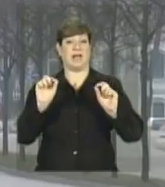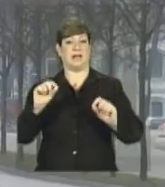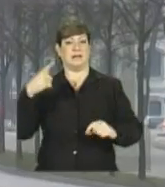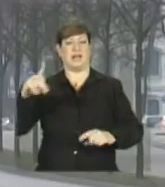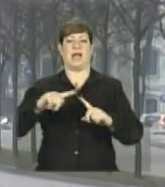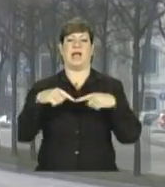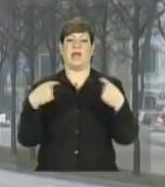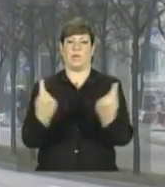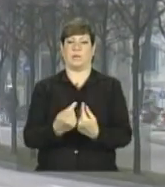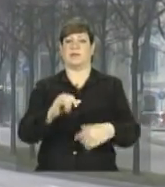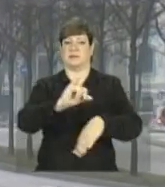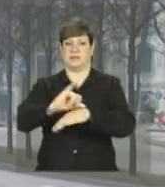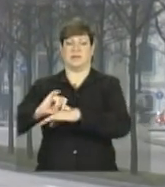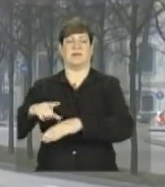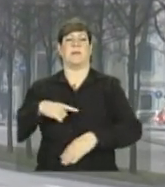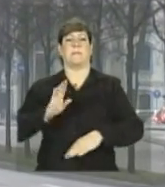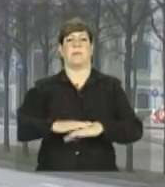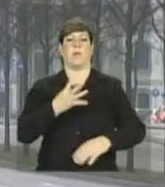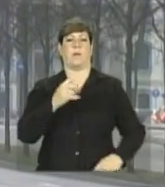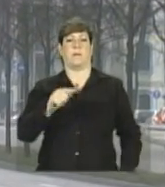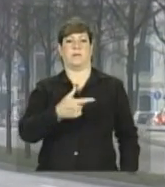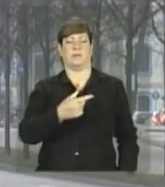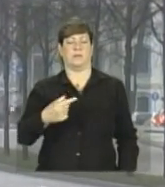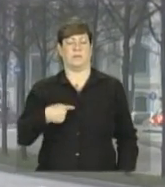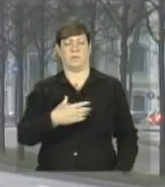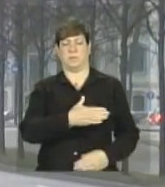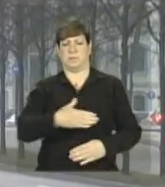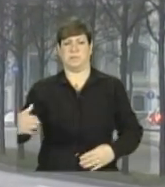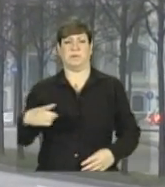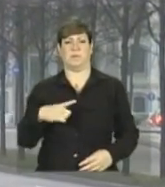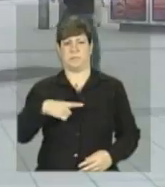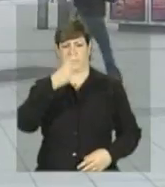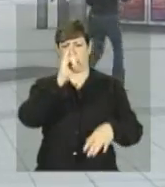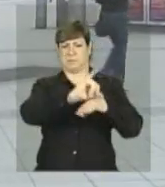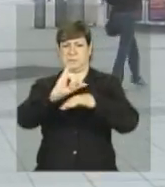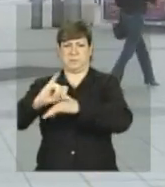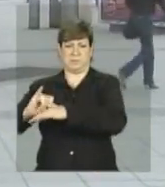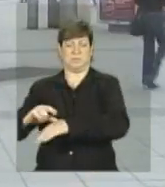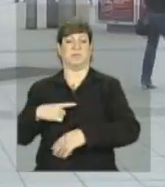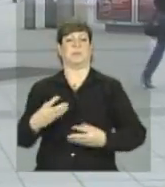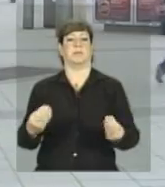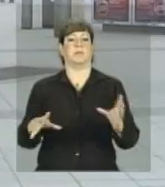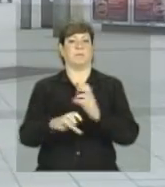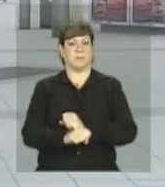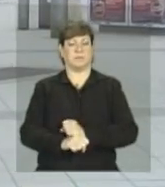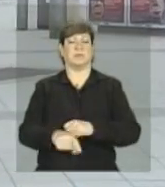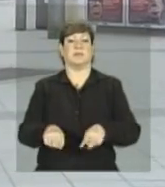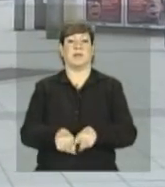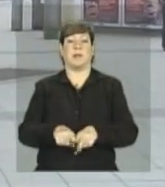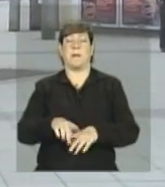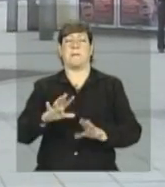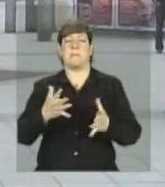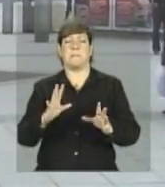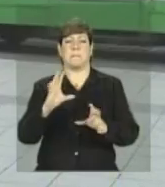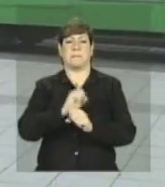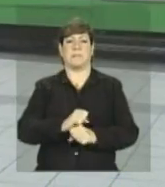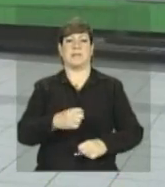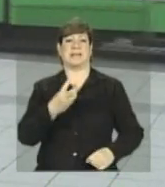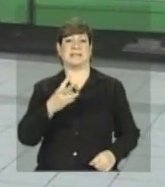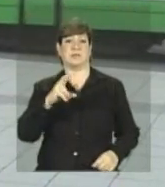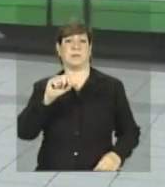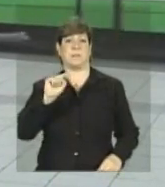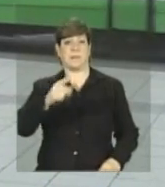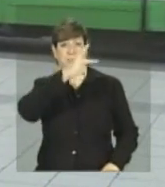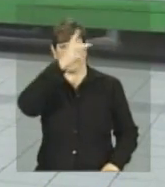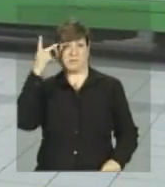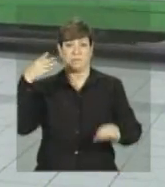4.200 expositores de 70 países vão participar do evento. E a feira deve ser visitada por cerca de 350